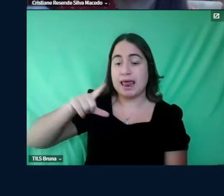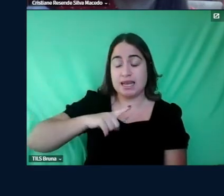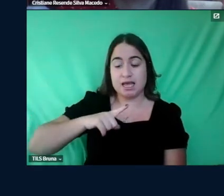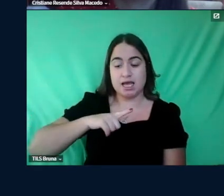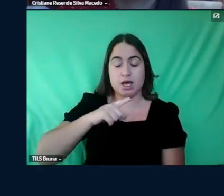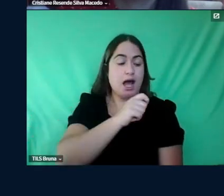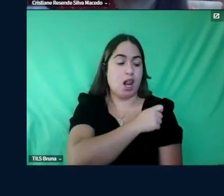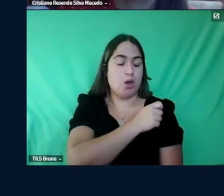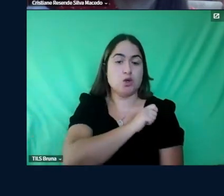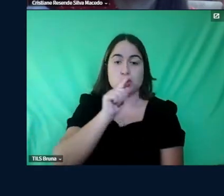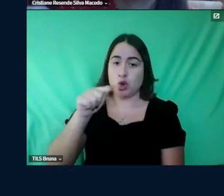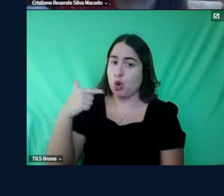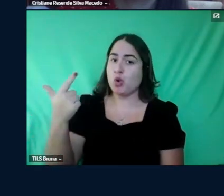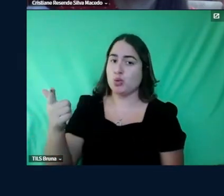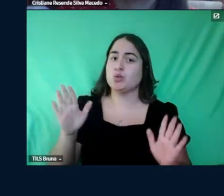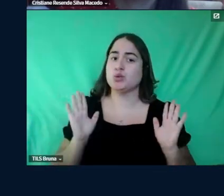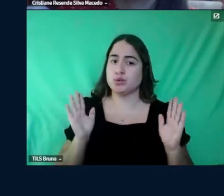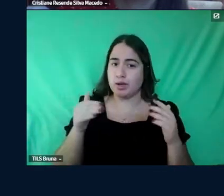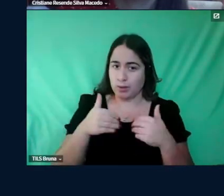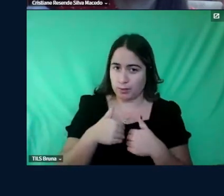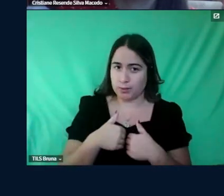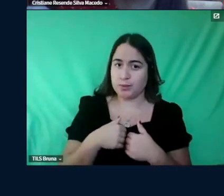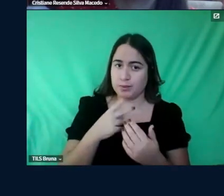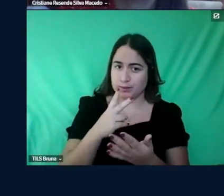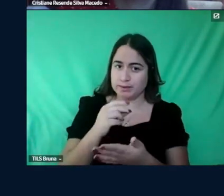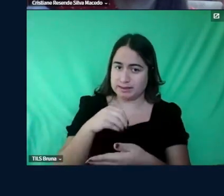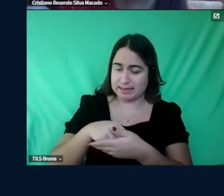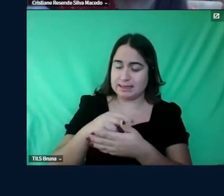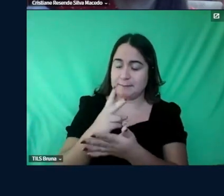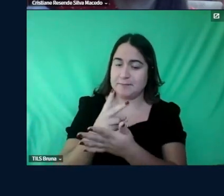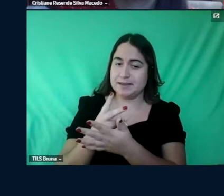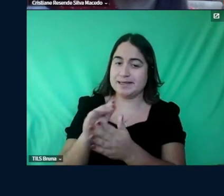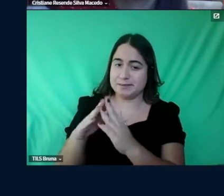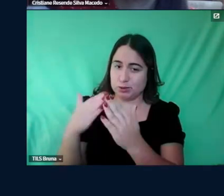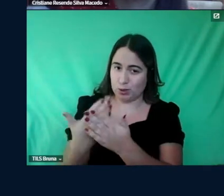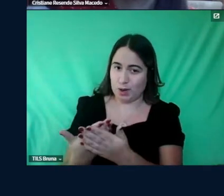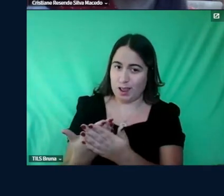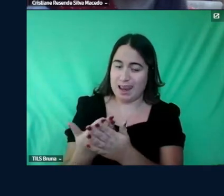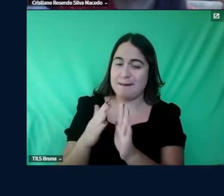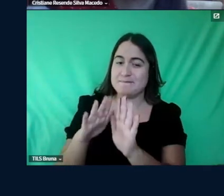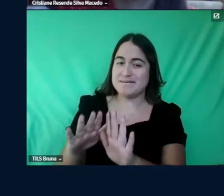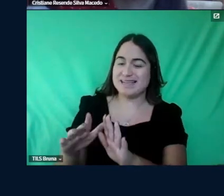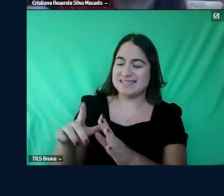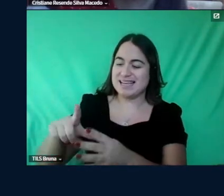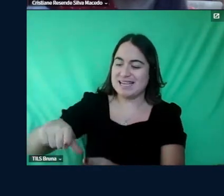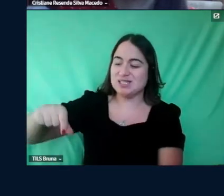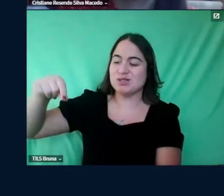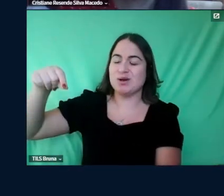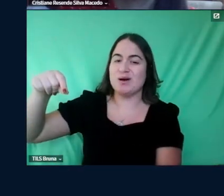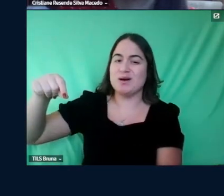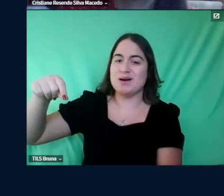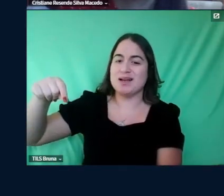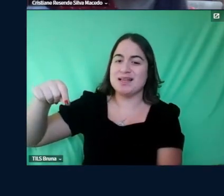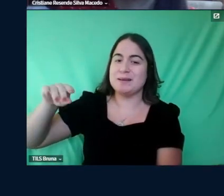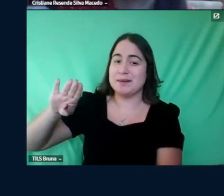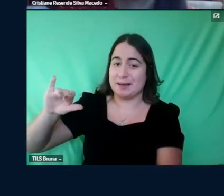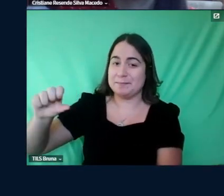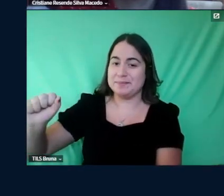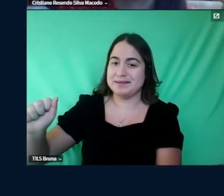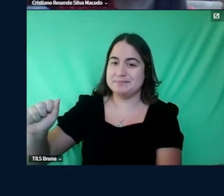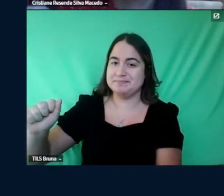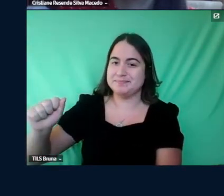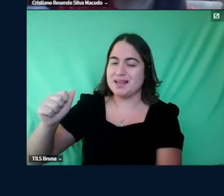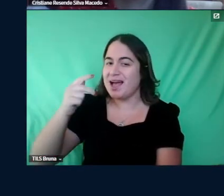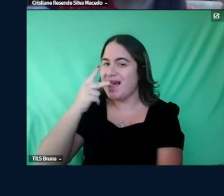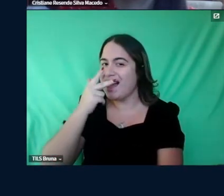alunos com autismo dentro da mesma escola né mas ela faz uma escolha pela BIA especificamente eu acho que